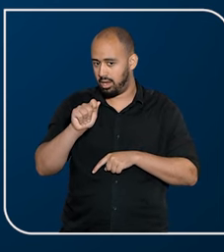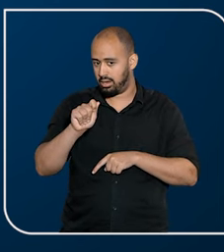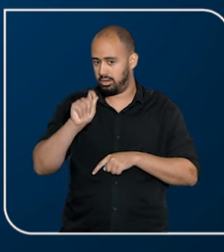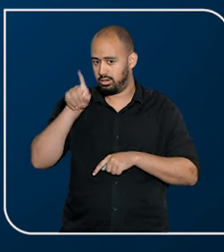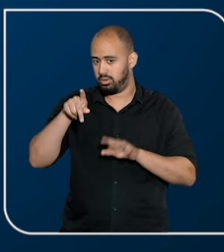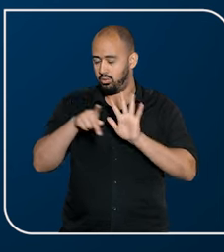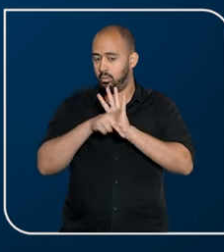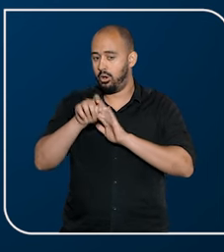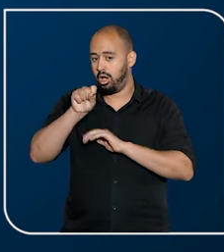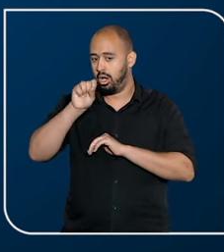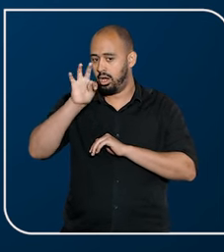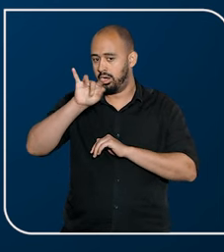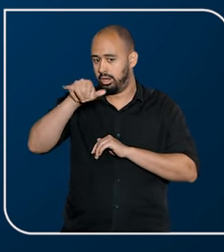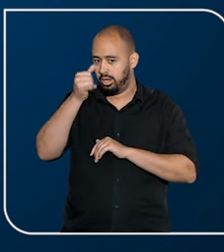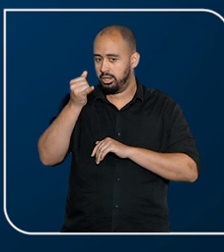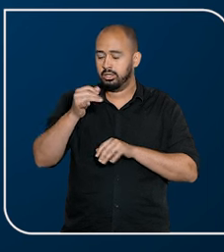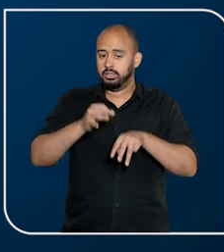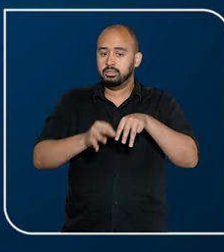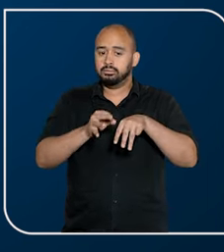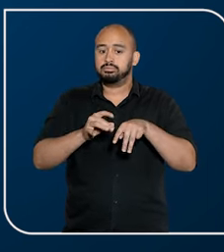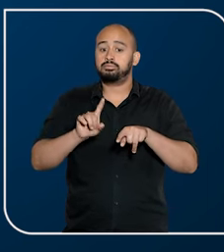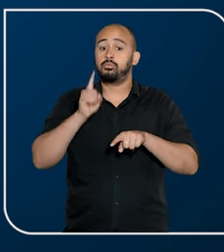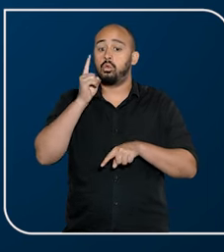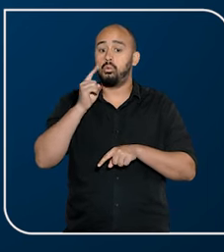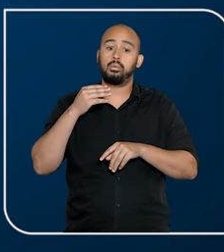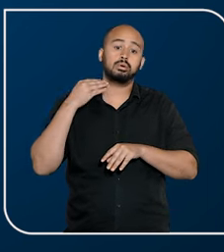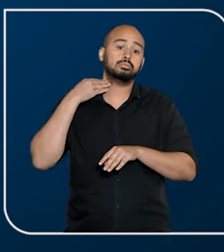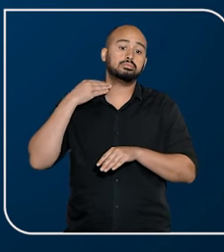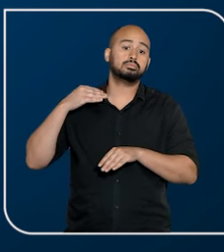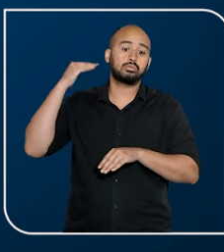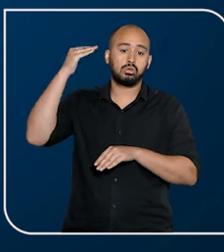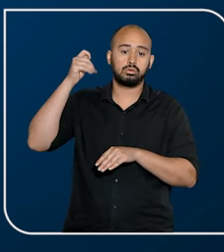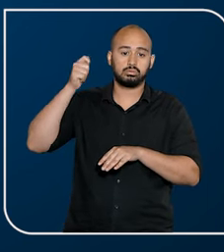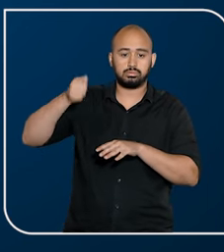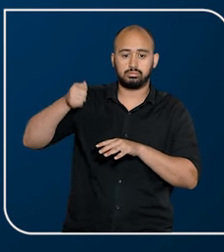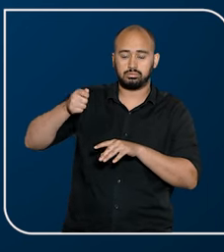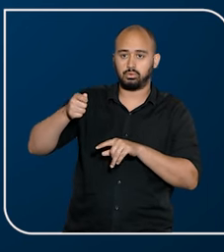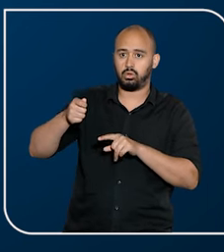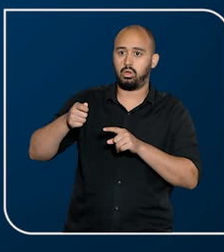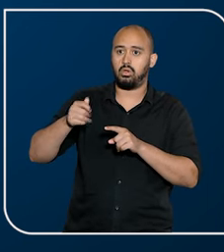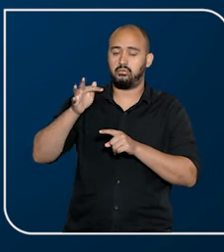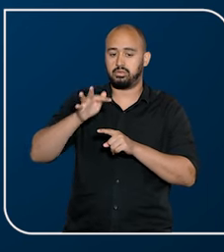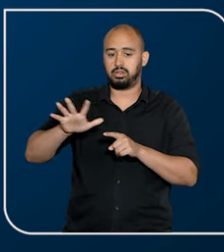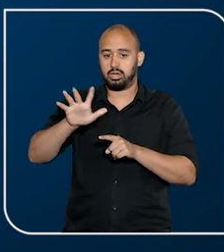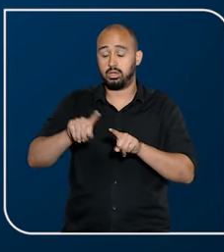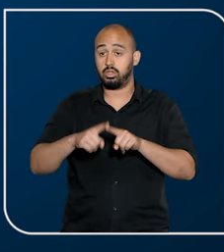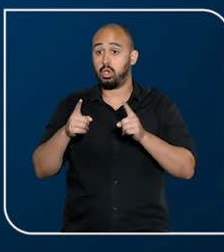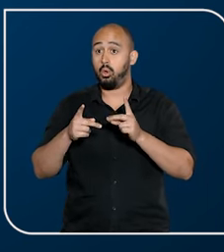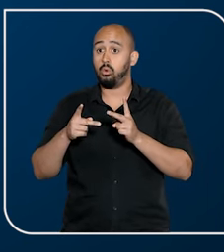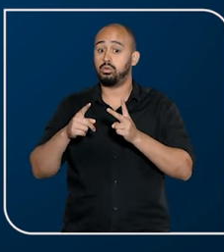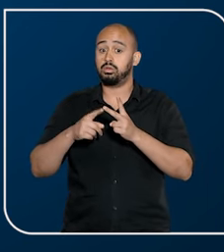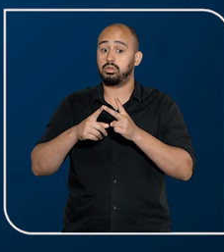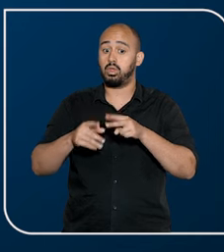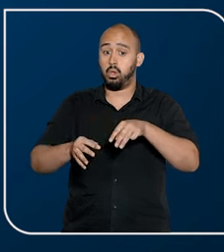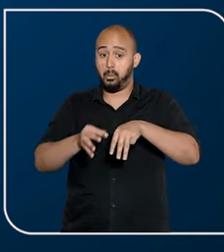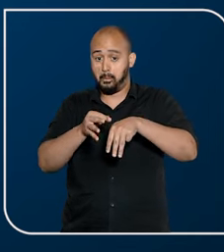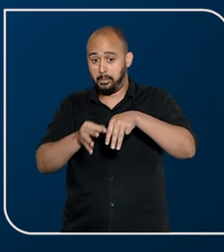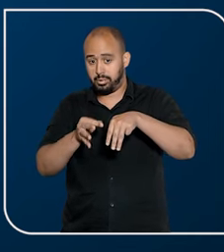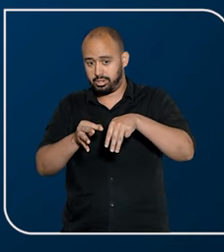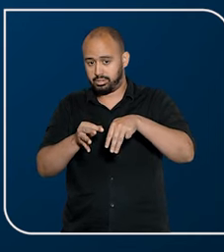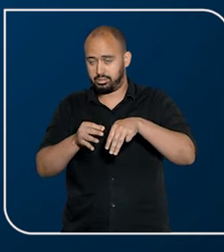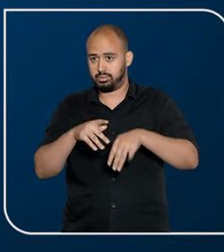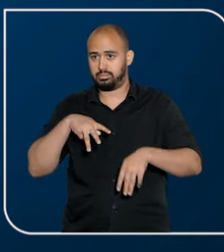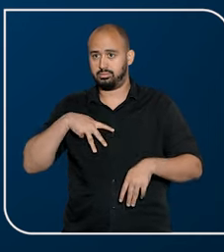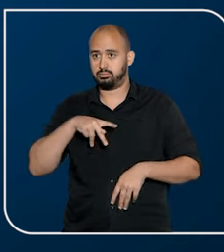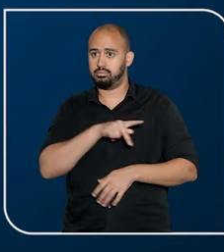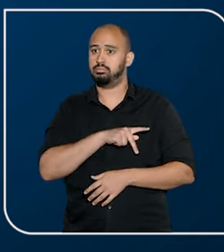vagas em aberto na composição do STJ, uma reservada a desembargador federal e a outra a membro do Ministério Público. A eleição